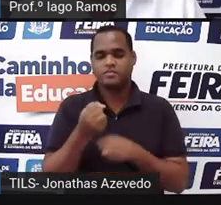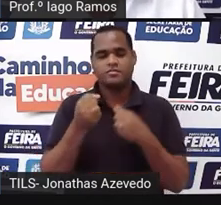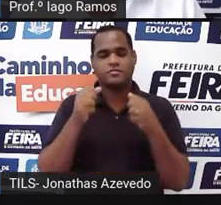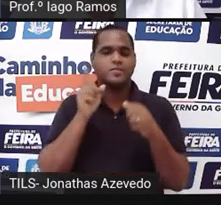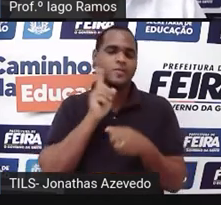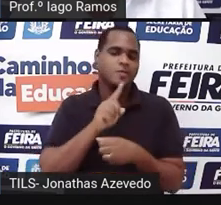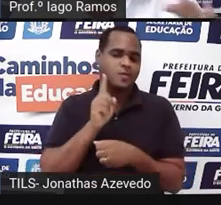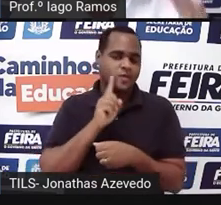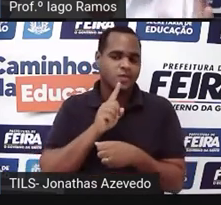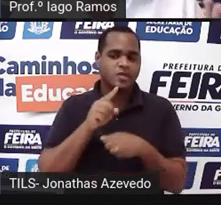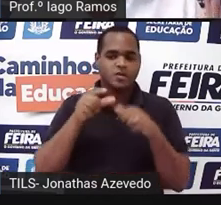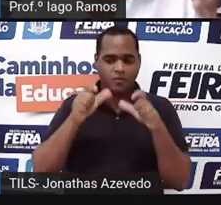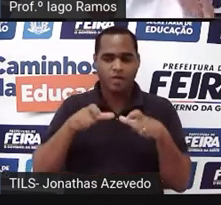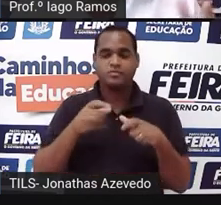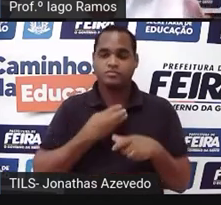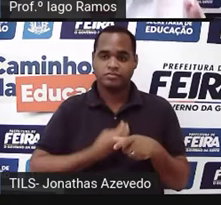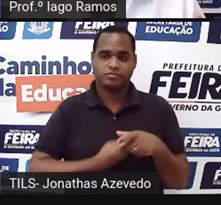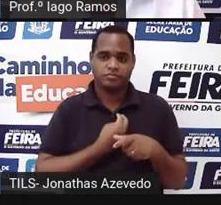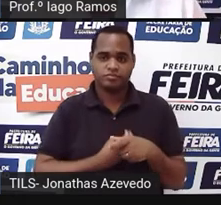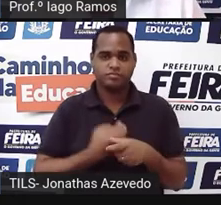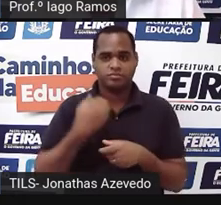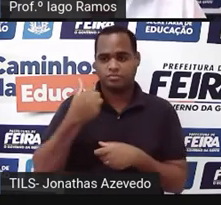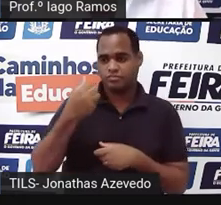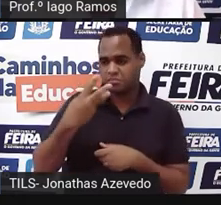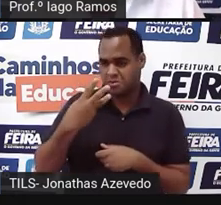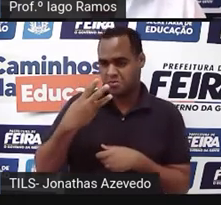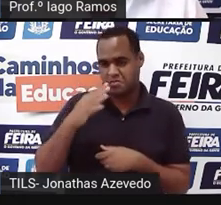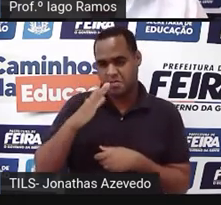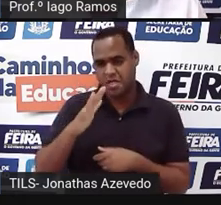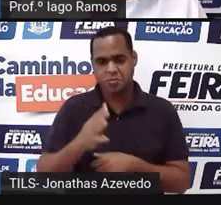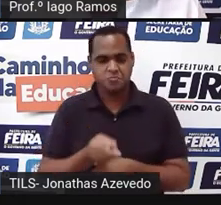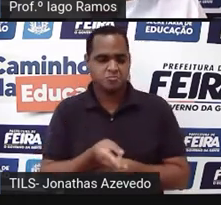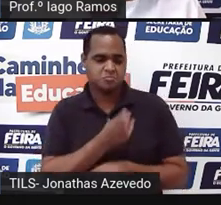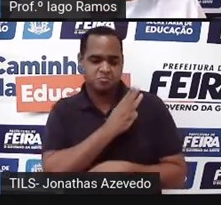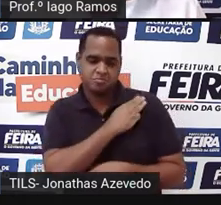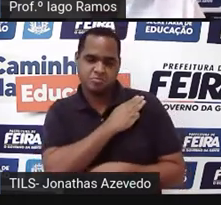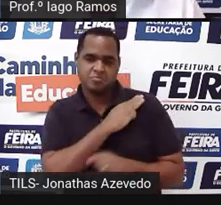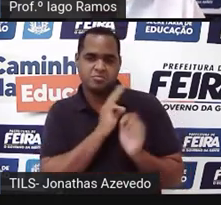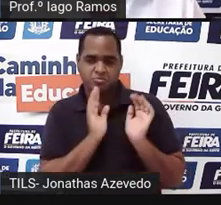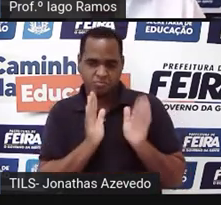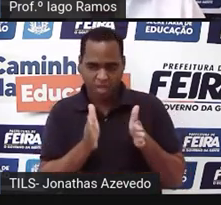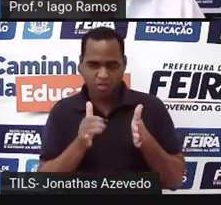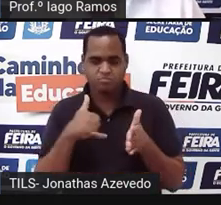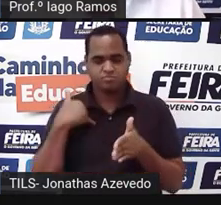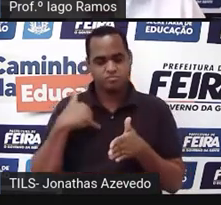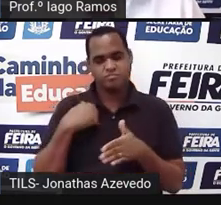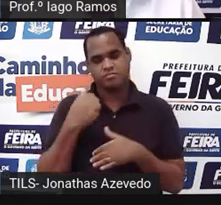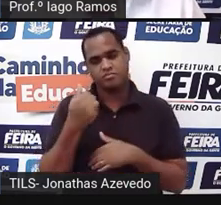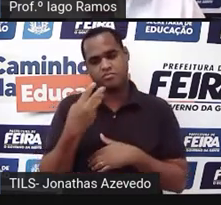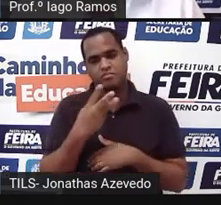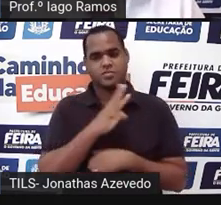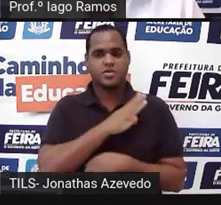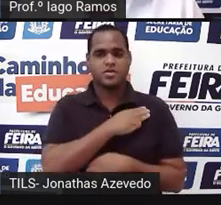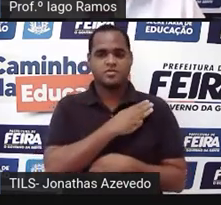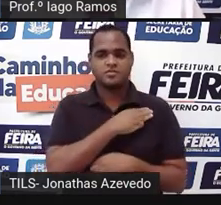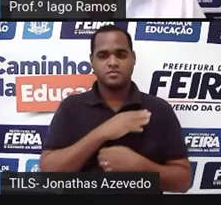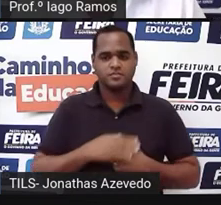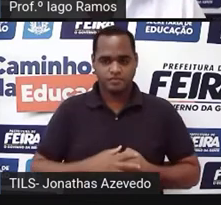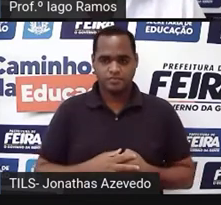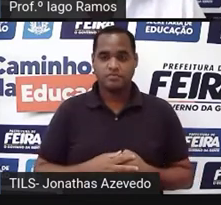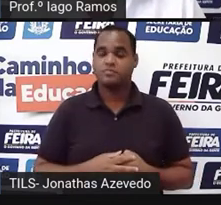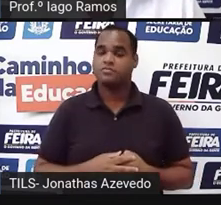Unidos. Aos 13 ou 14 anos, ela já estava lá cursando o ensino médio, e aí,